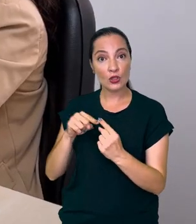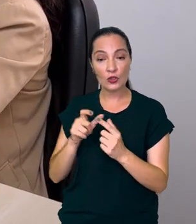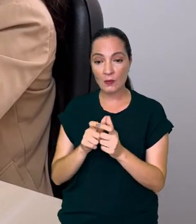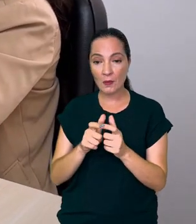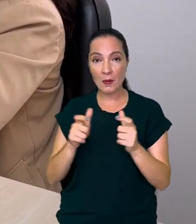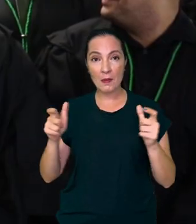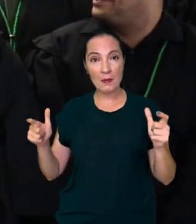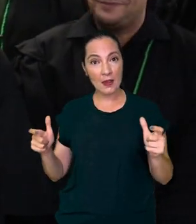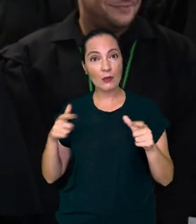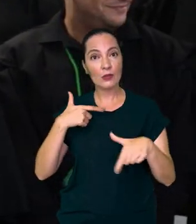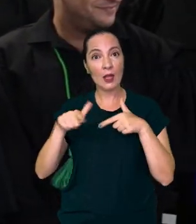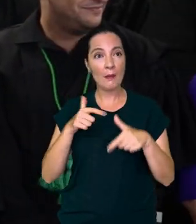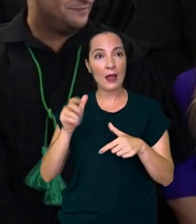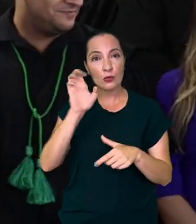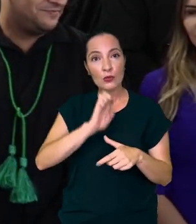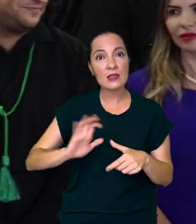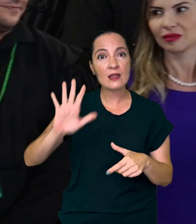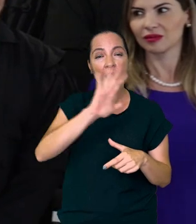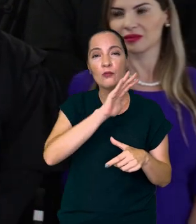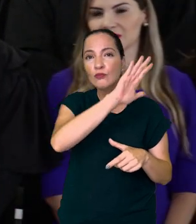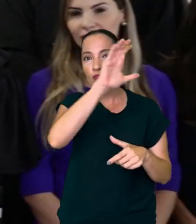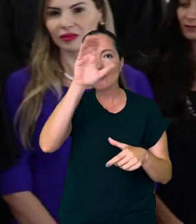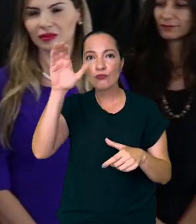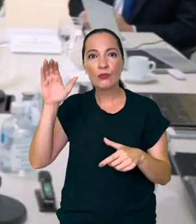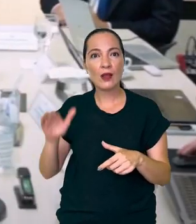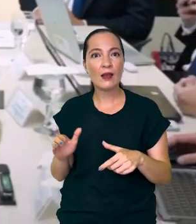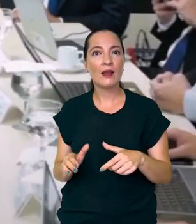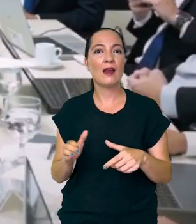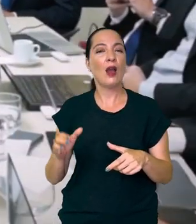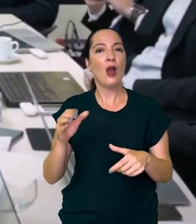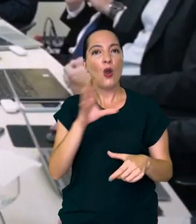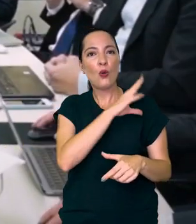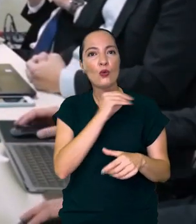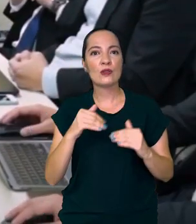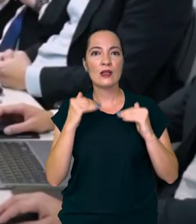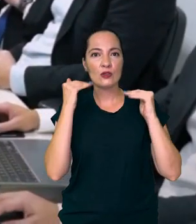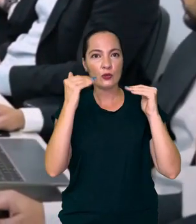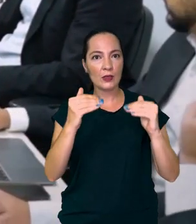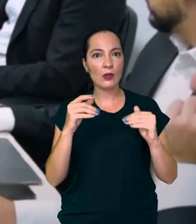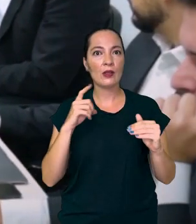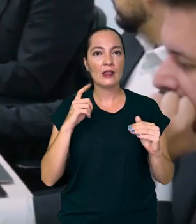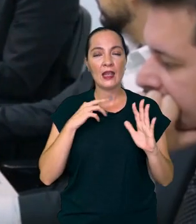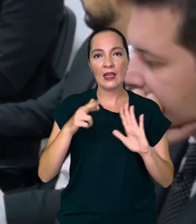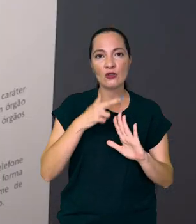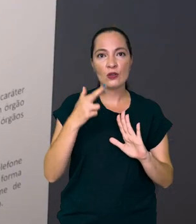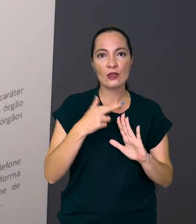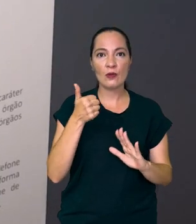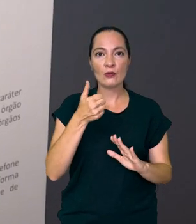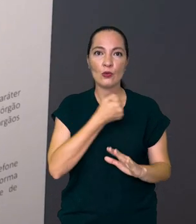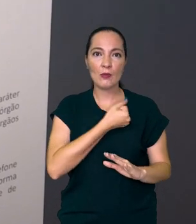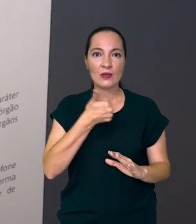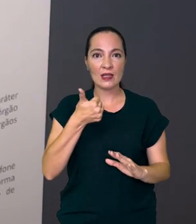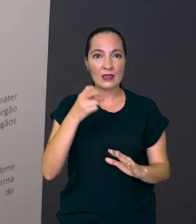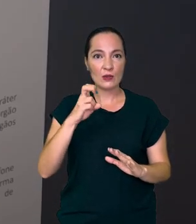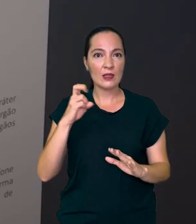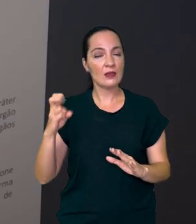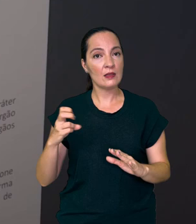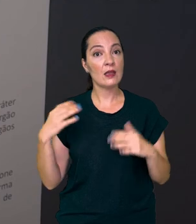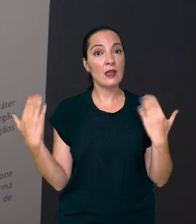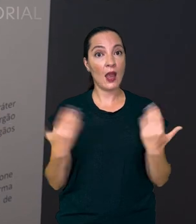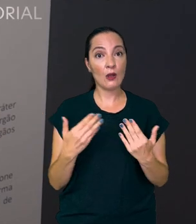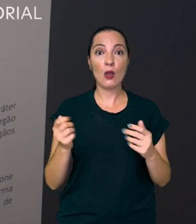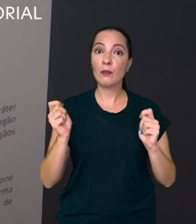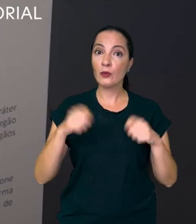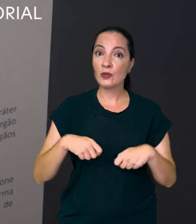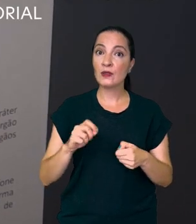todo o Estado, o Conselho Superior da Defensoria Pública editou a Resolução nº 155, permitindo a realização de